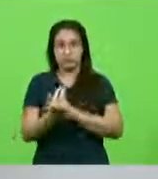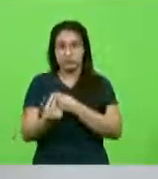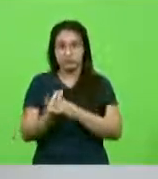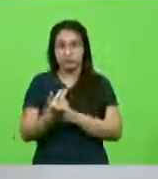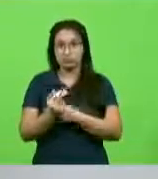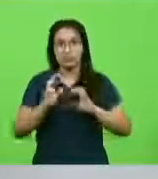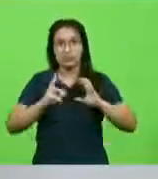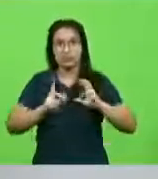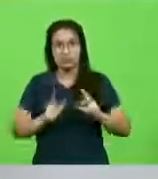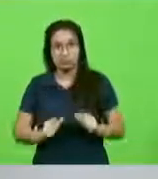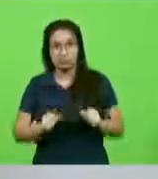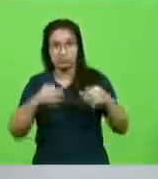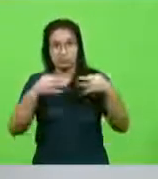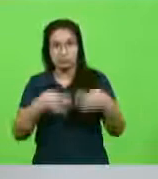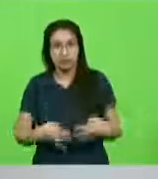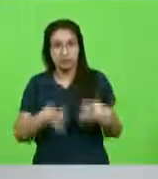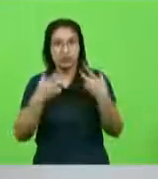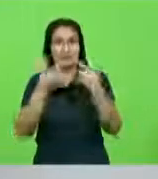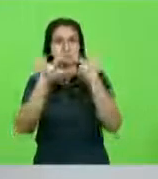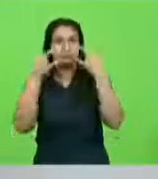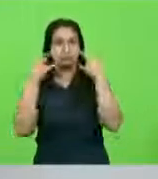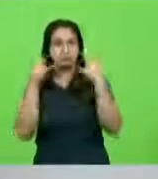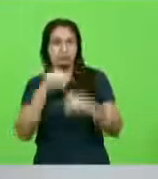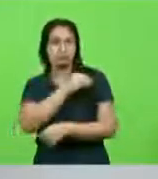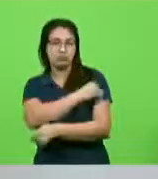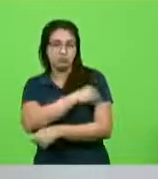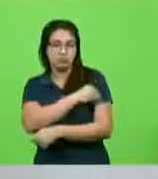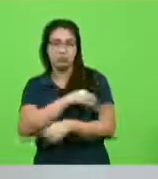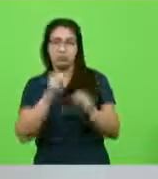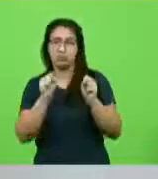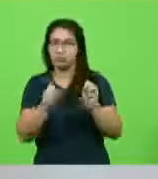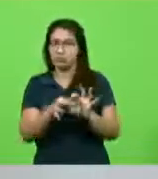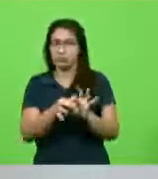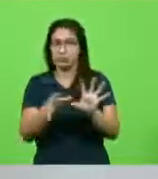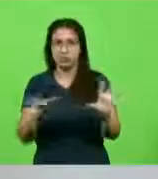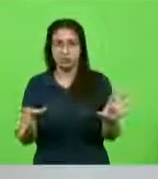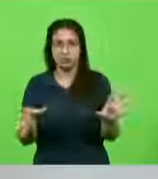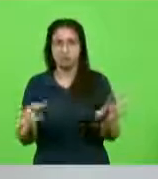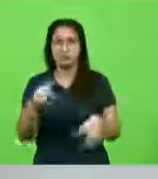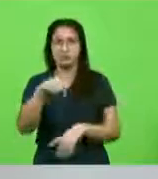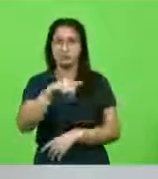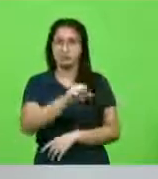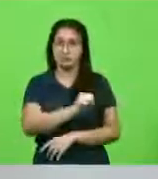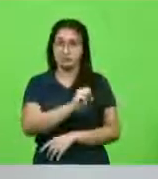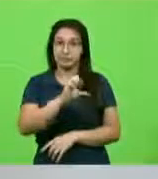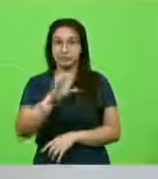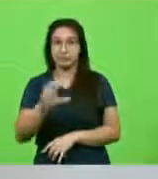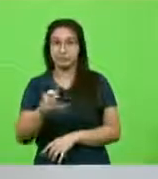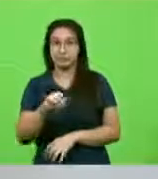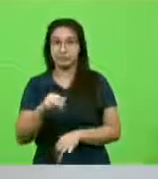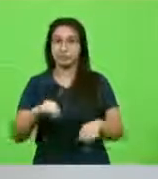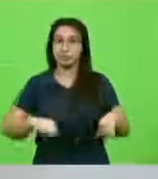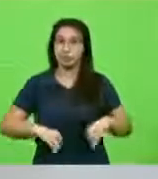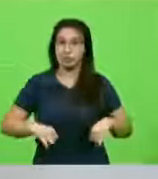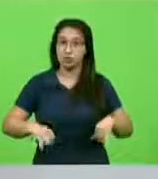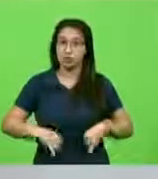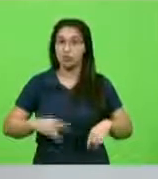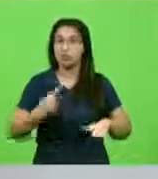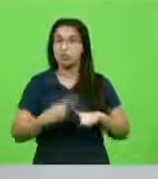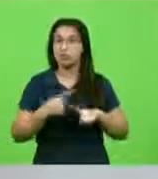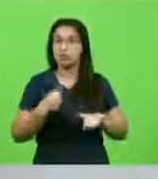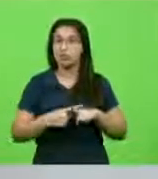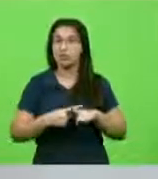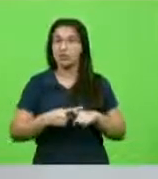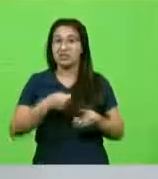sanitária, as medidas protocolares, pode sim e deve ser feito. Santa Catarina está penando muito por causa desse